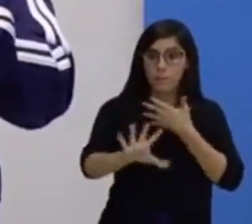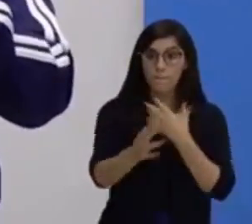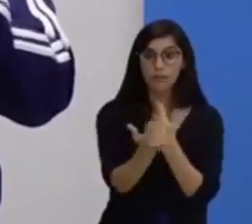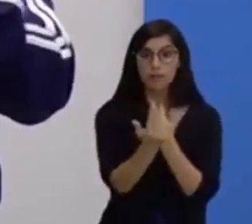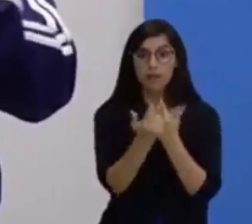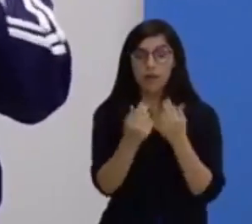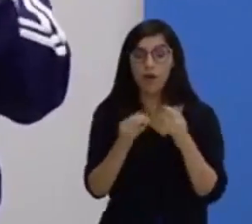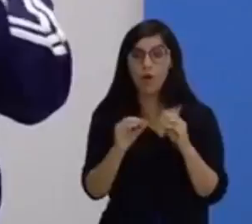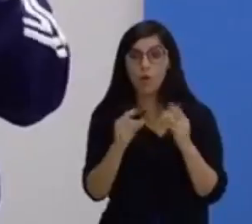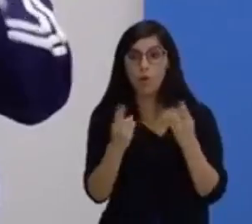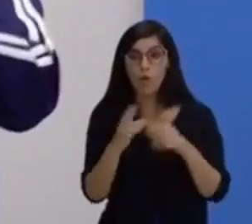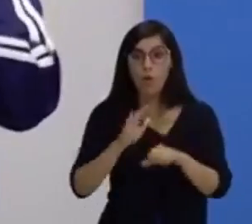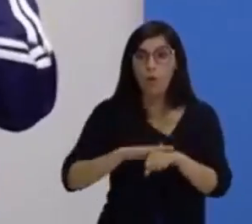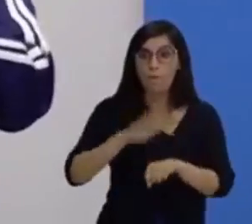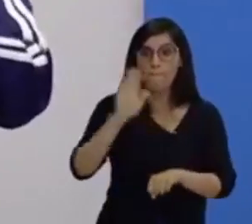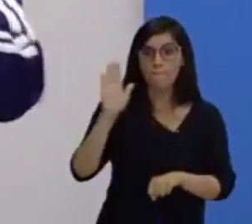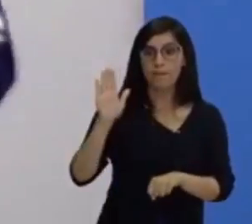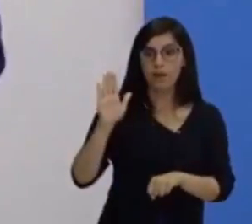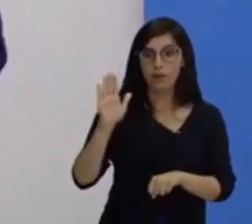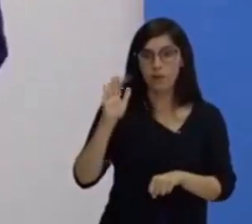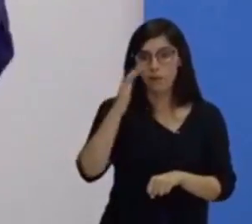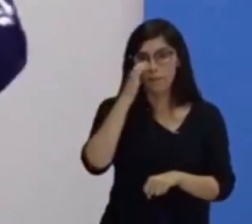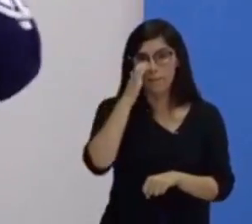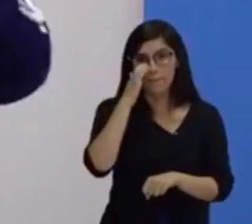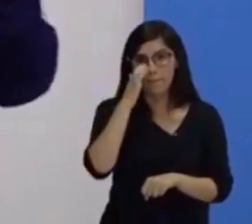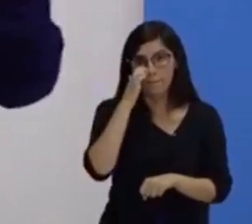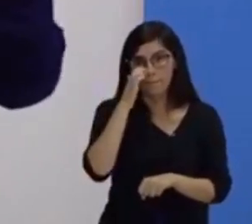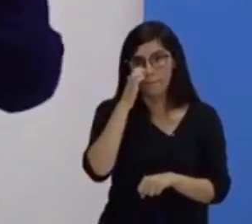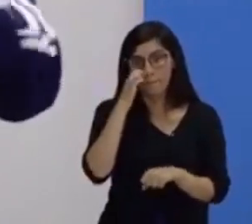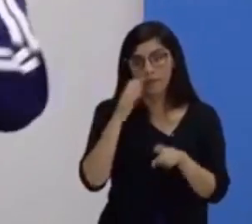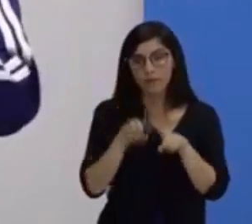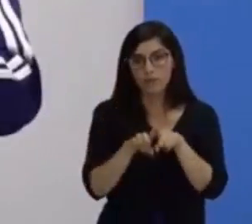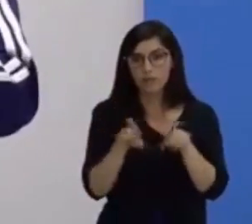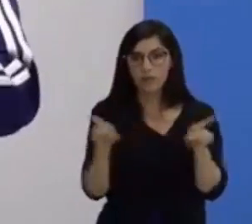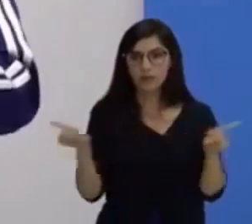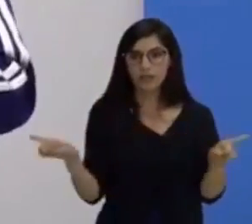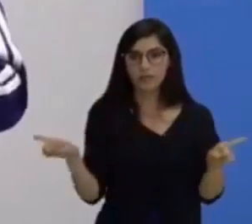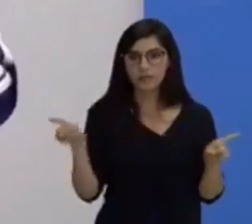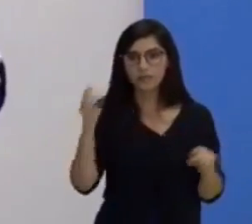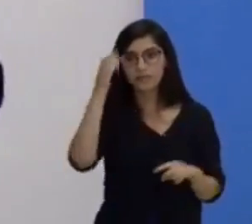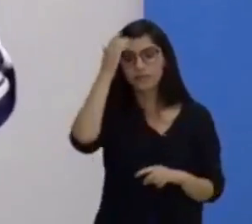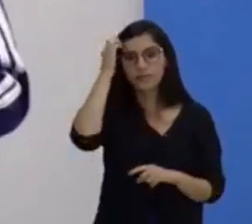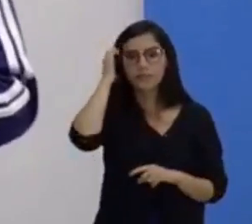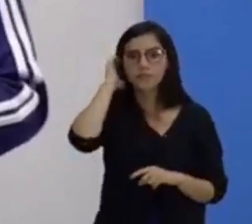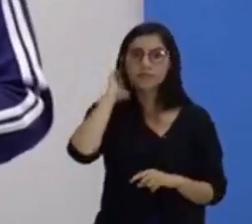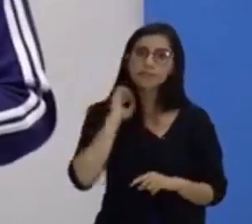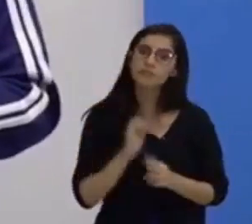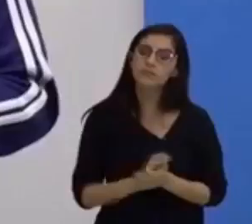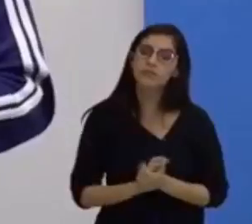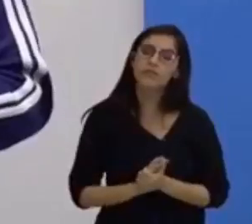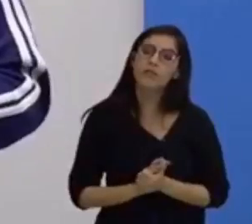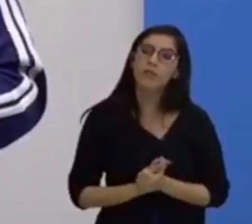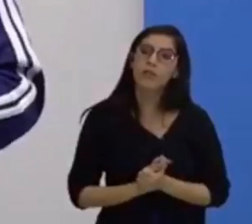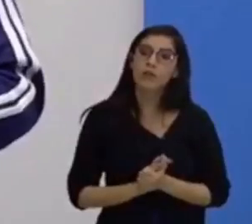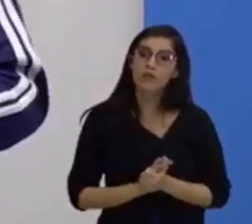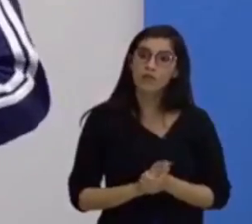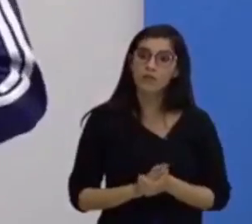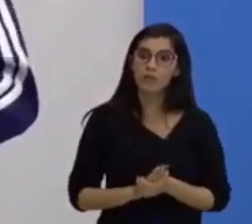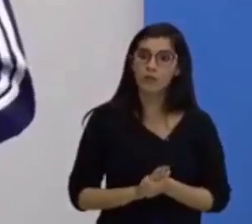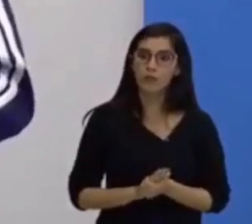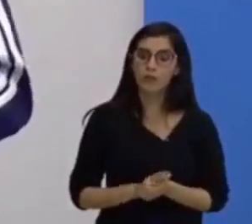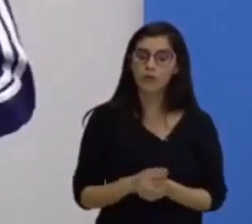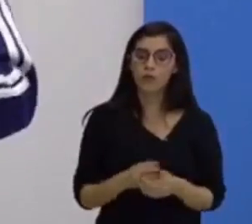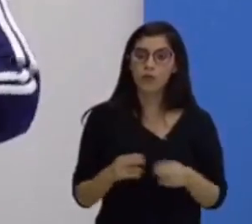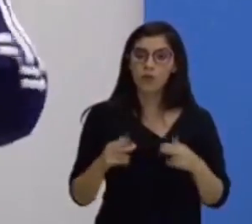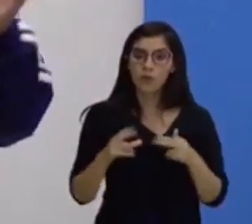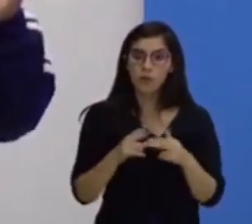ou pode ser um pouquinho diferenciada, mas do lado contrário. Olha só, eu vou pegar agora um objeto que eu sei que